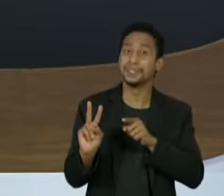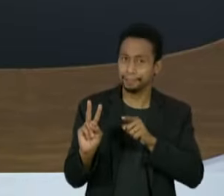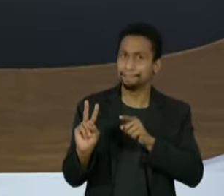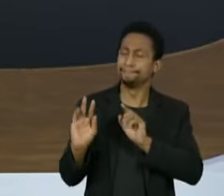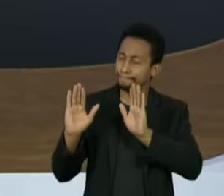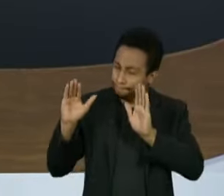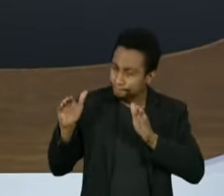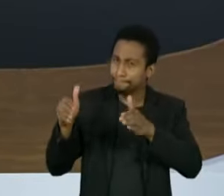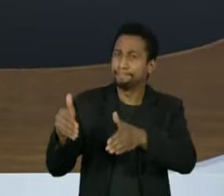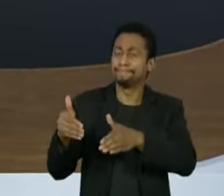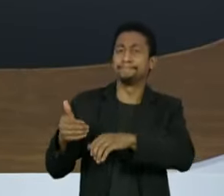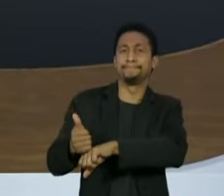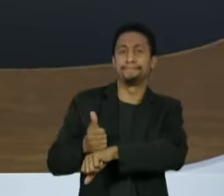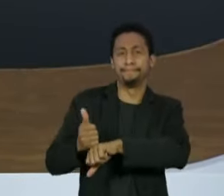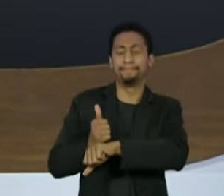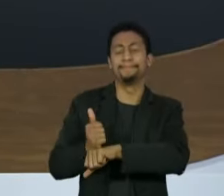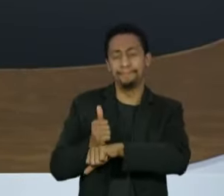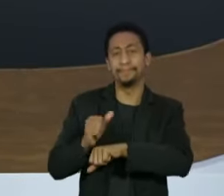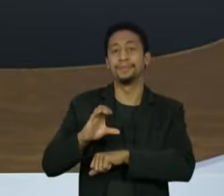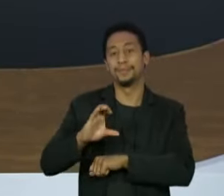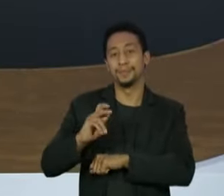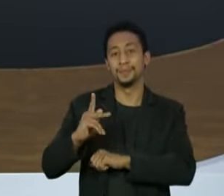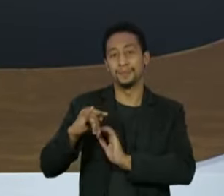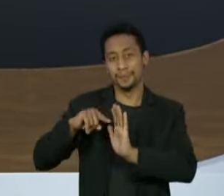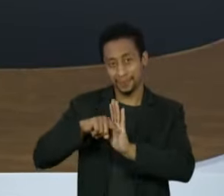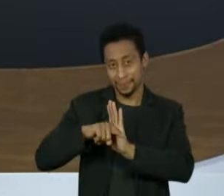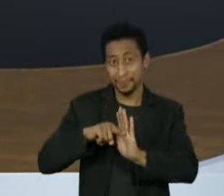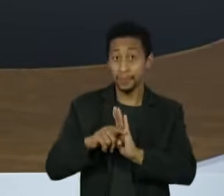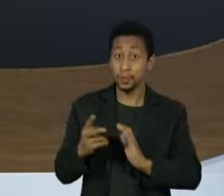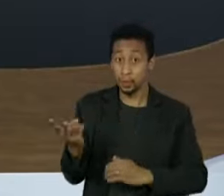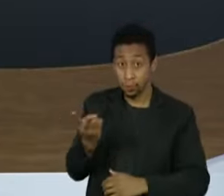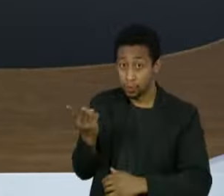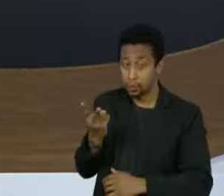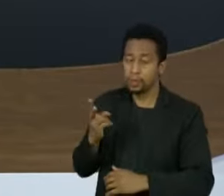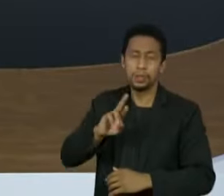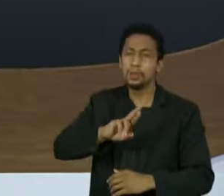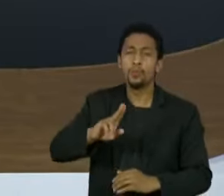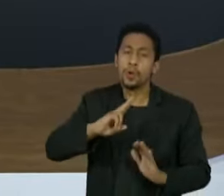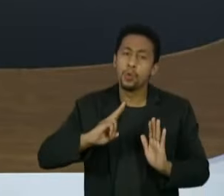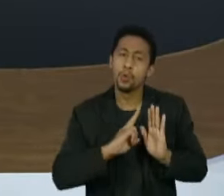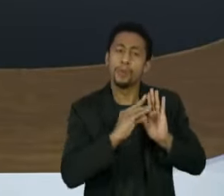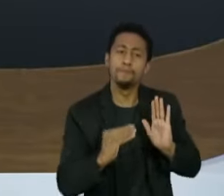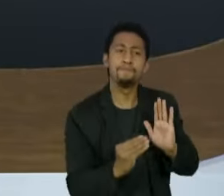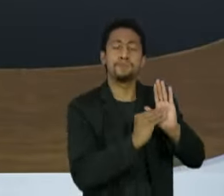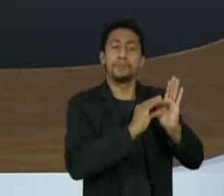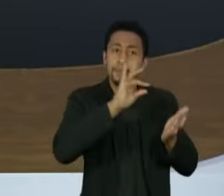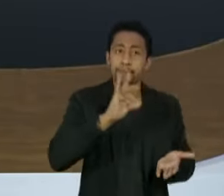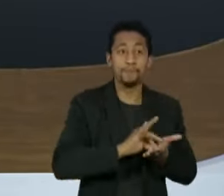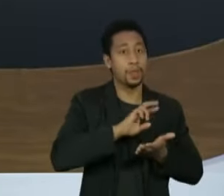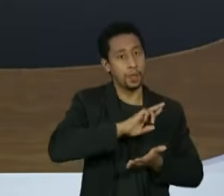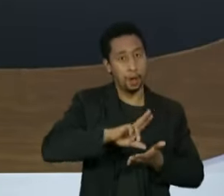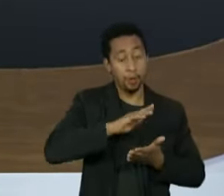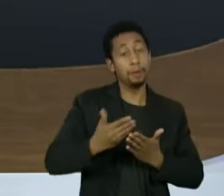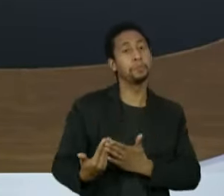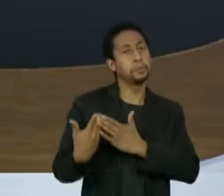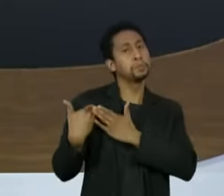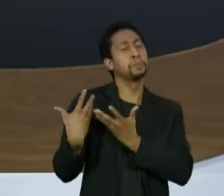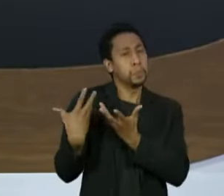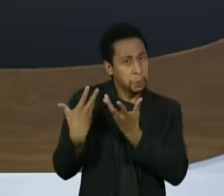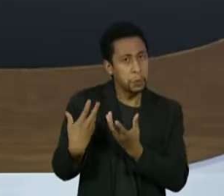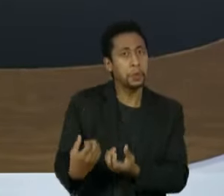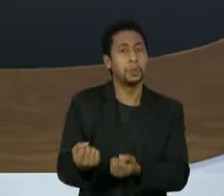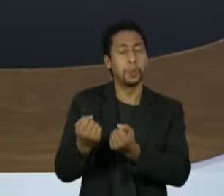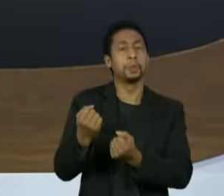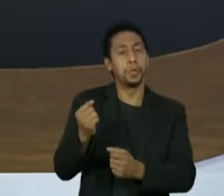técnicos arguidores da CPI, que mesmo não sendo membros titulares da comissão, assumiram prontamente o papel